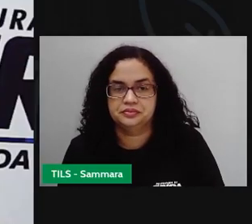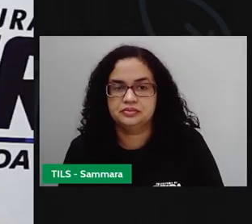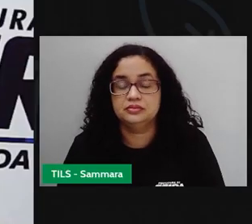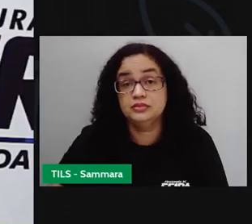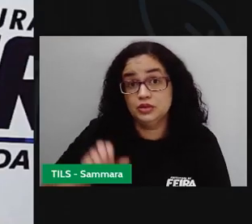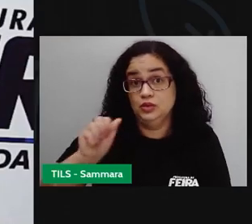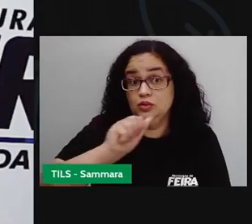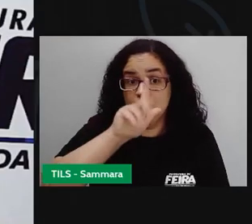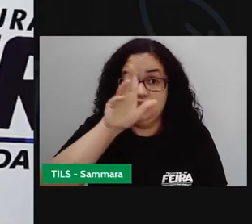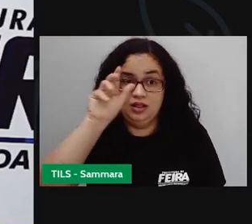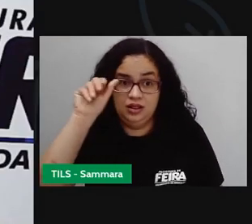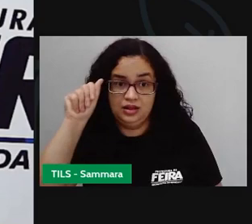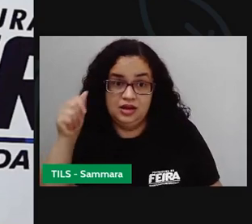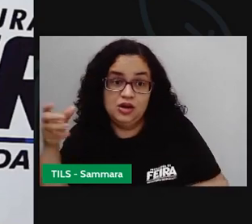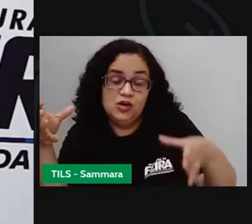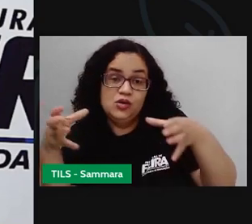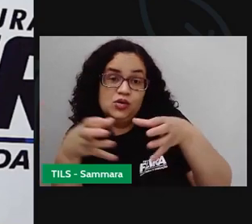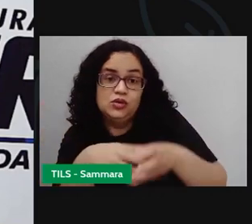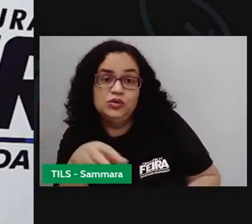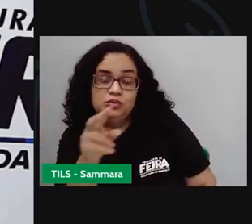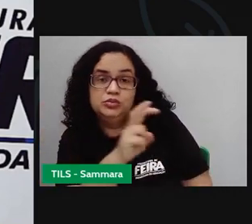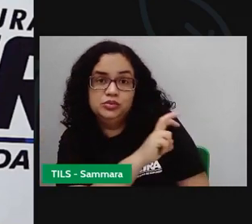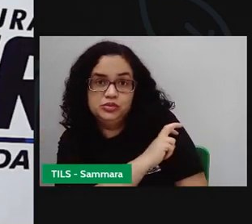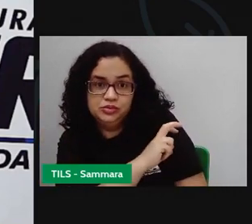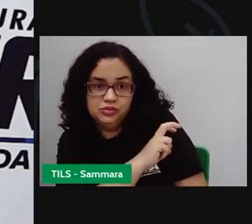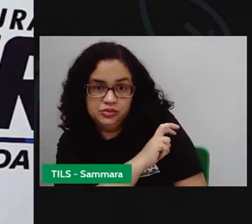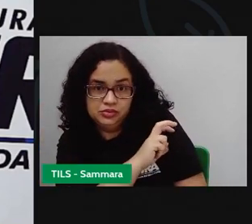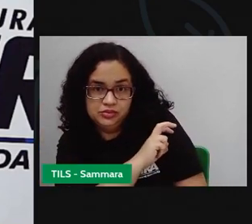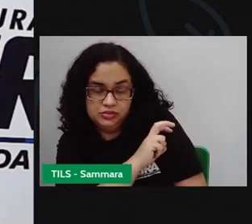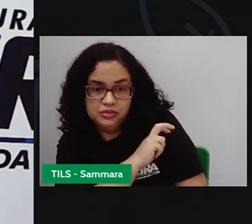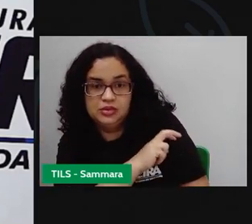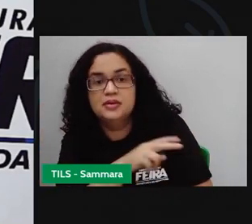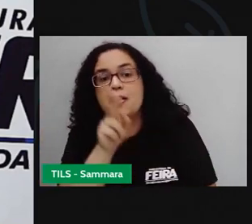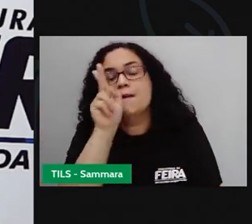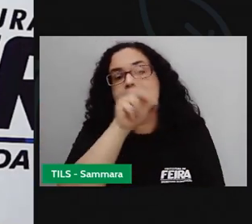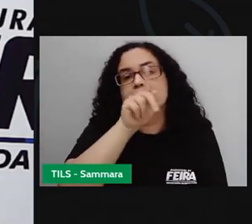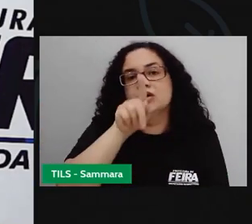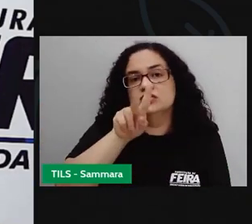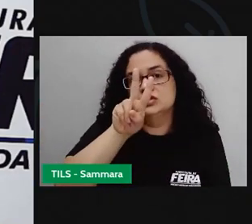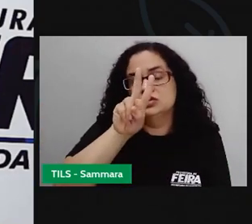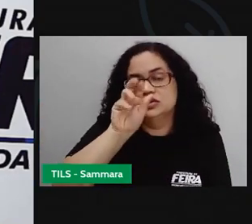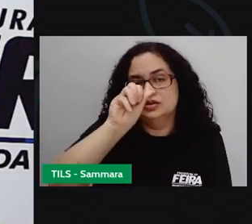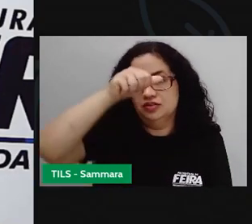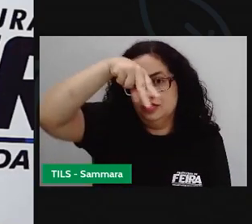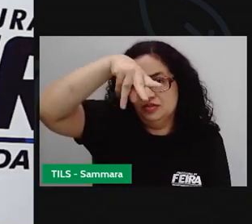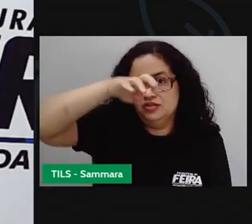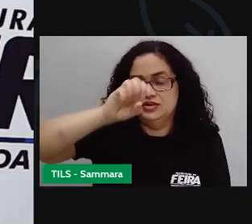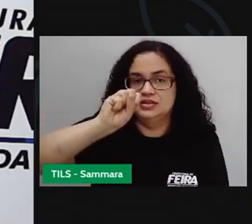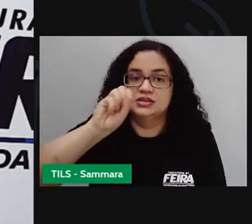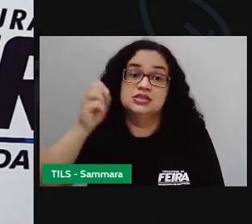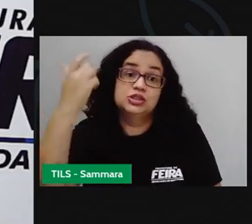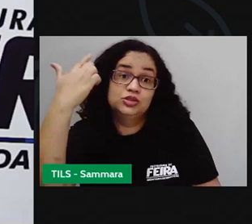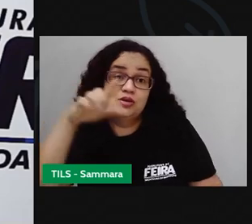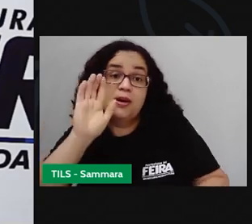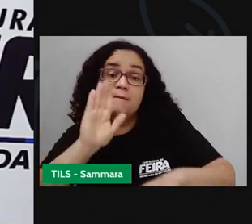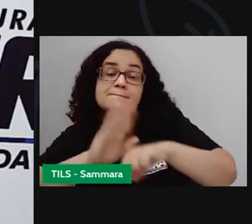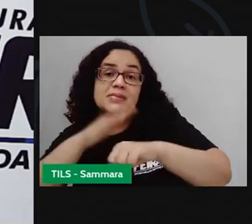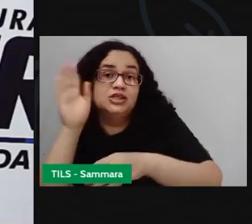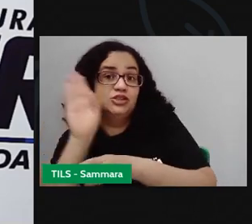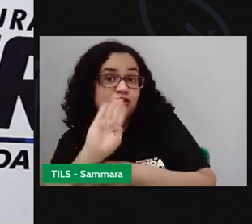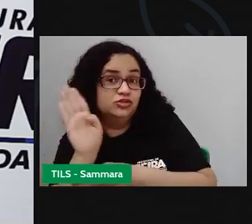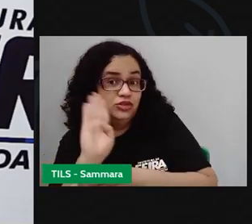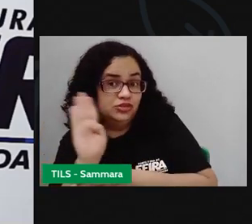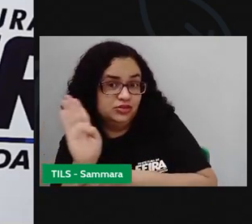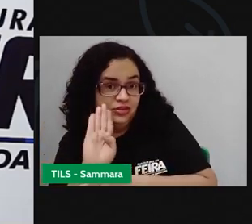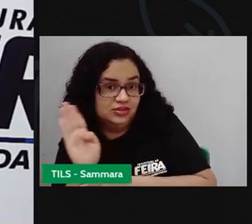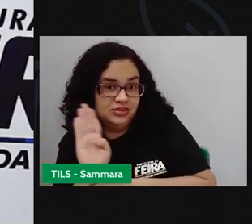Olá, turma do quinto ano! Olha a prova nessa aqui novamente para mais uma videoaula,